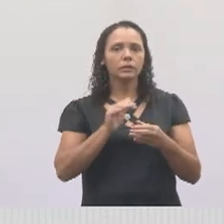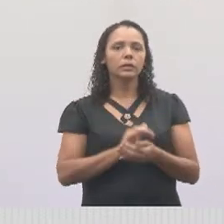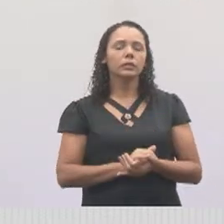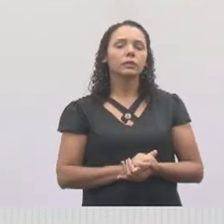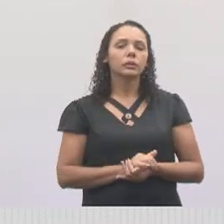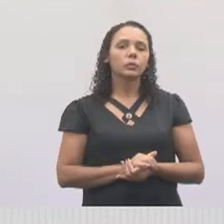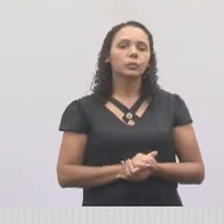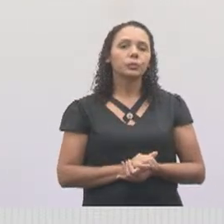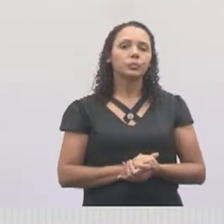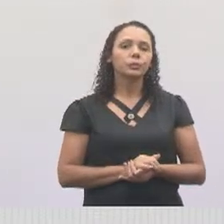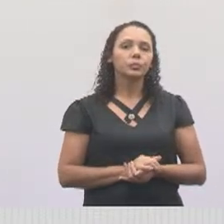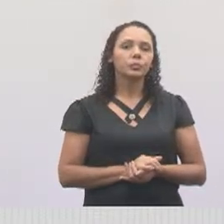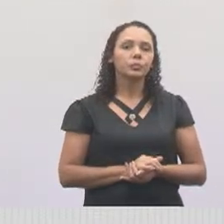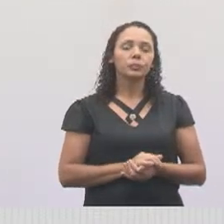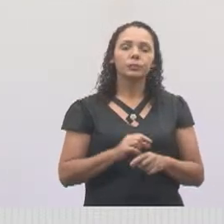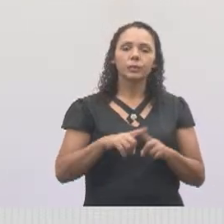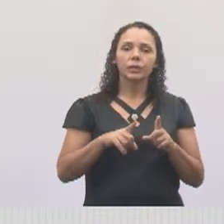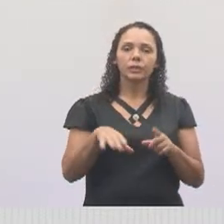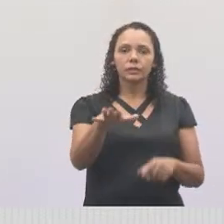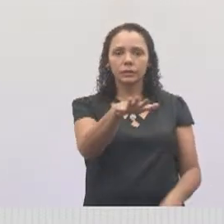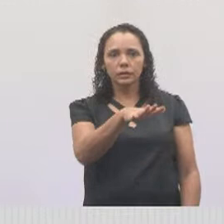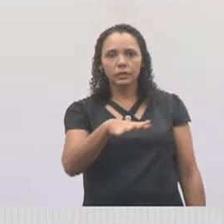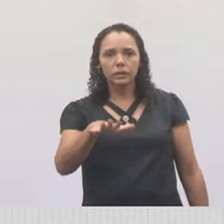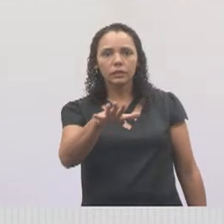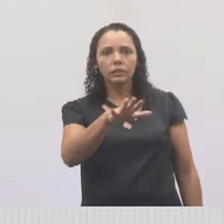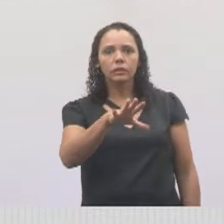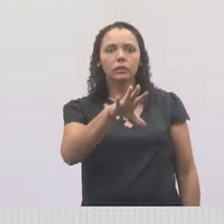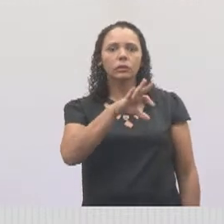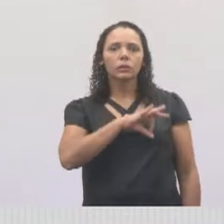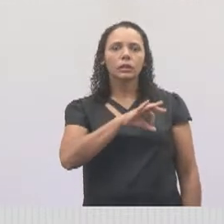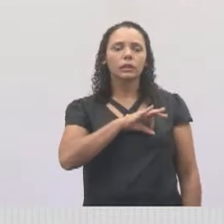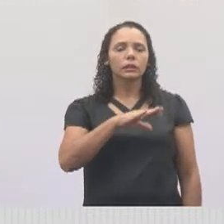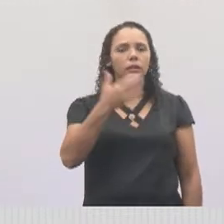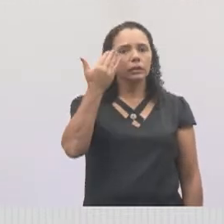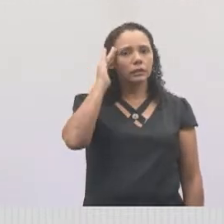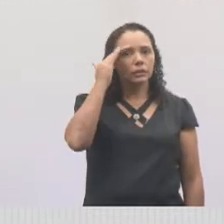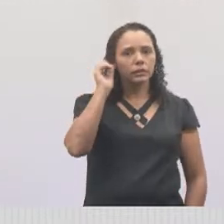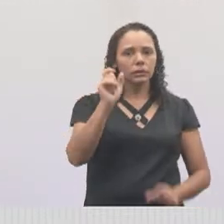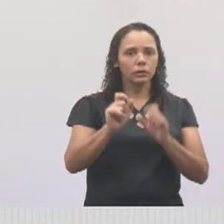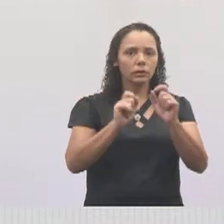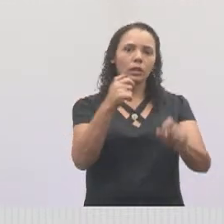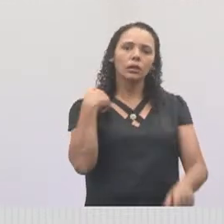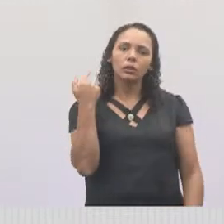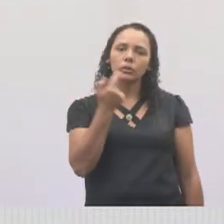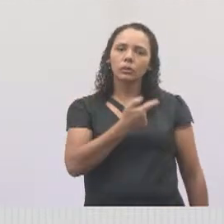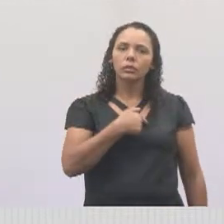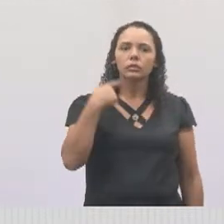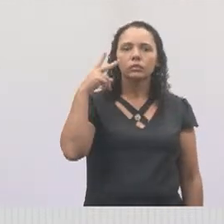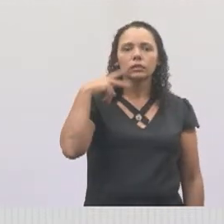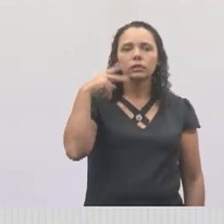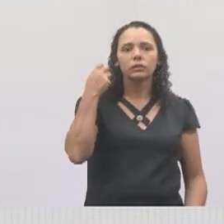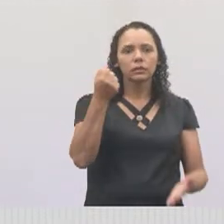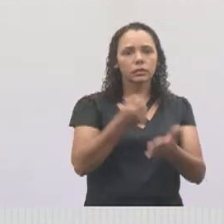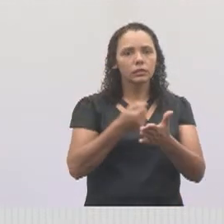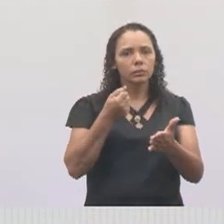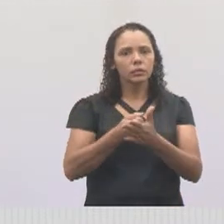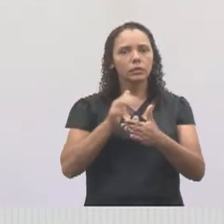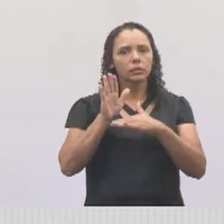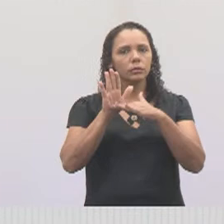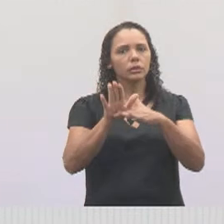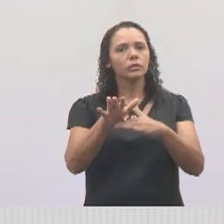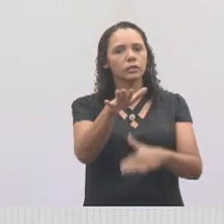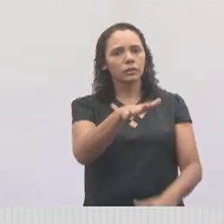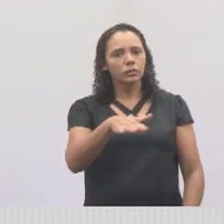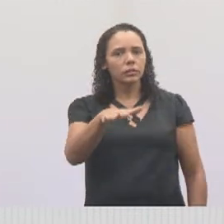Mas que os guardas saibam que nós, vereadores, estamos trabalhando e lutando por sua categoria também.